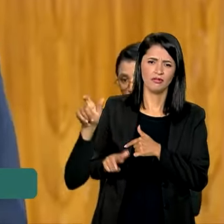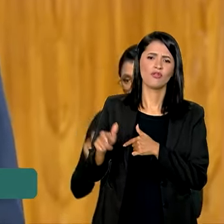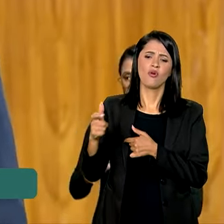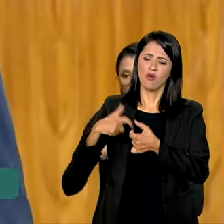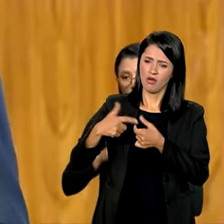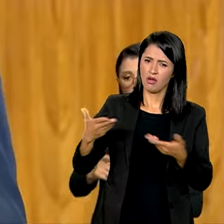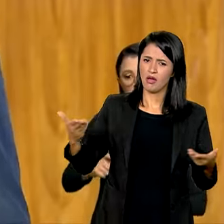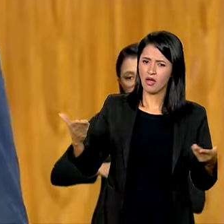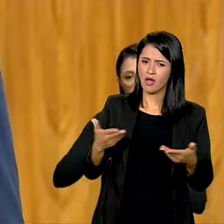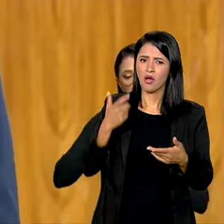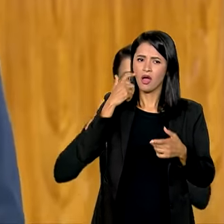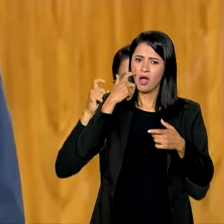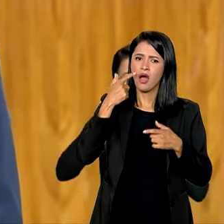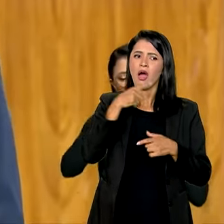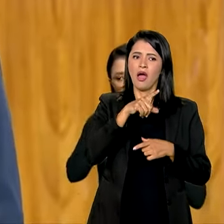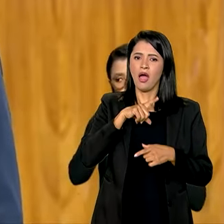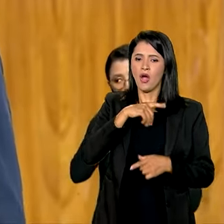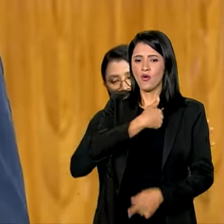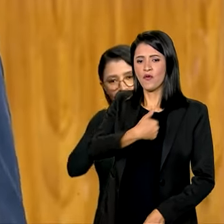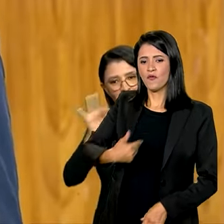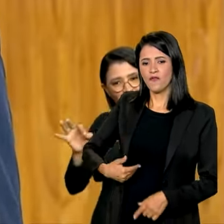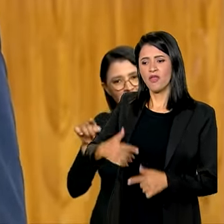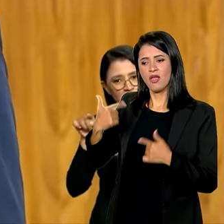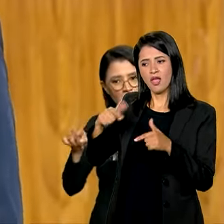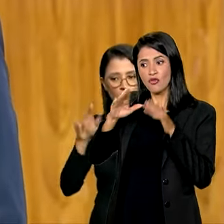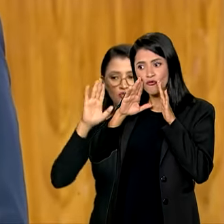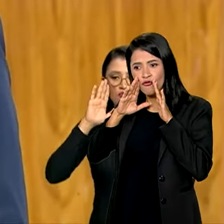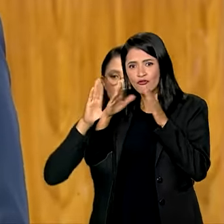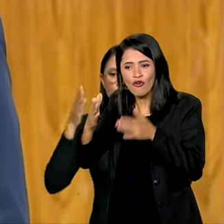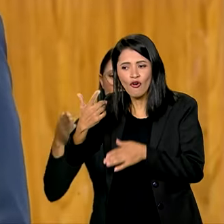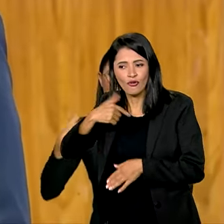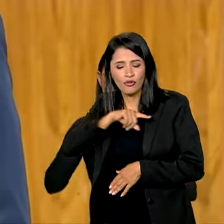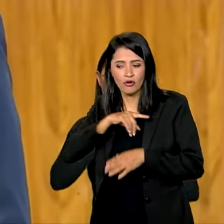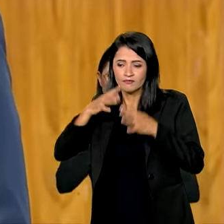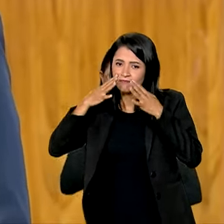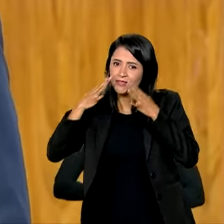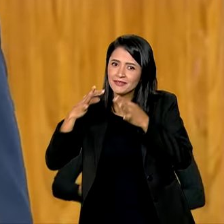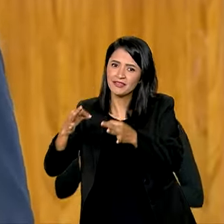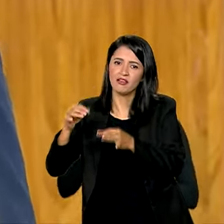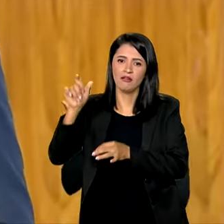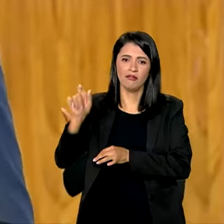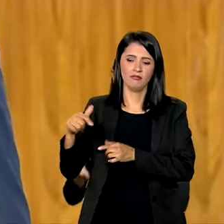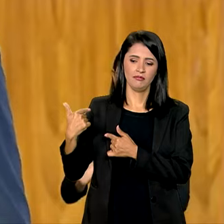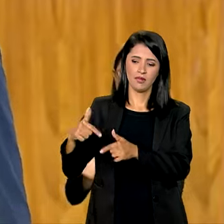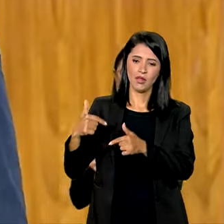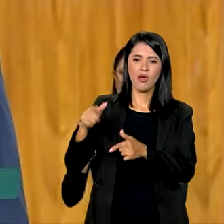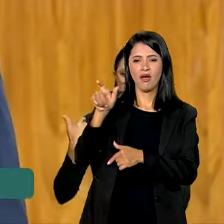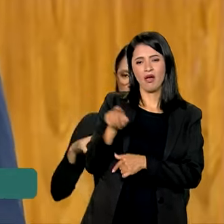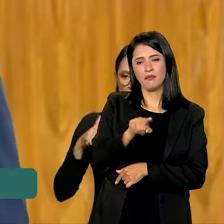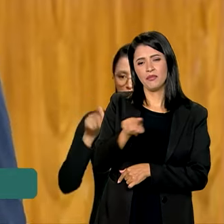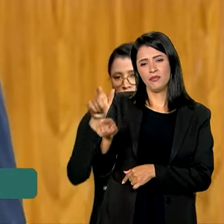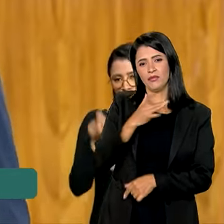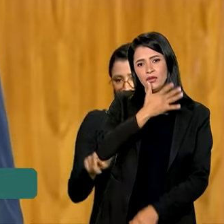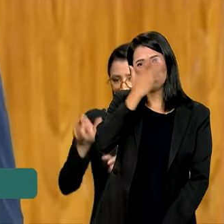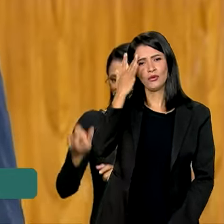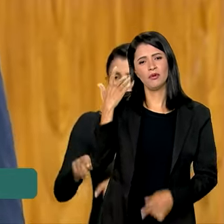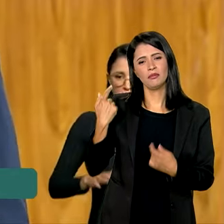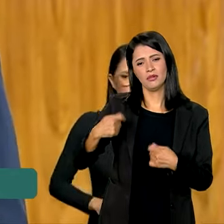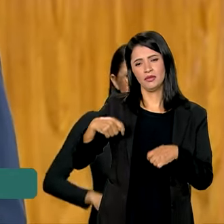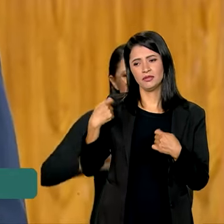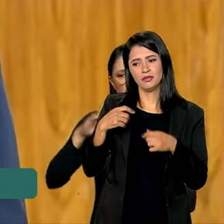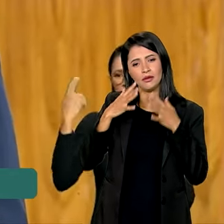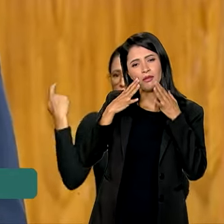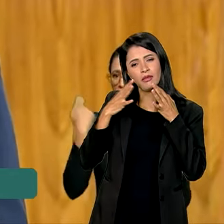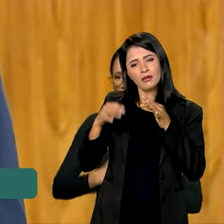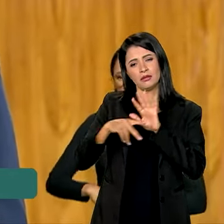a preocupar o governo, volta a estar no centro das nossas atenções, uma vez que são as pessoas que mais precisam